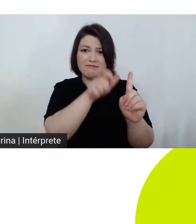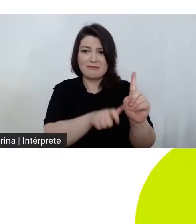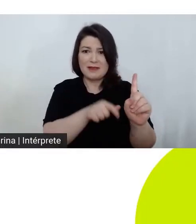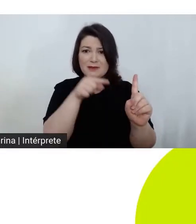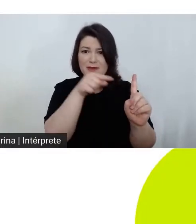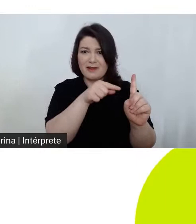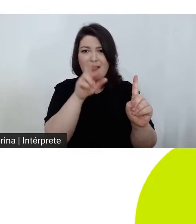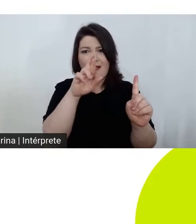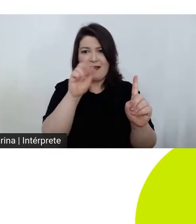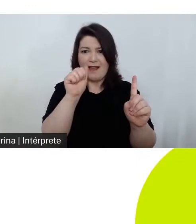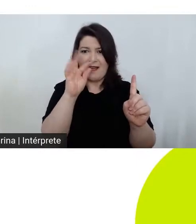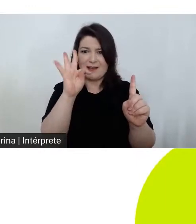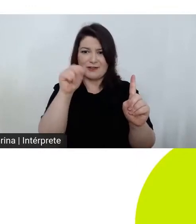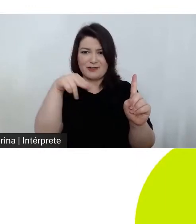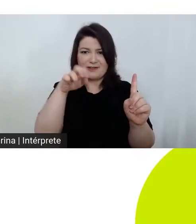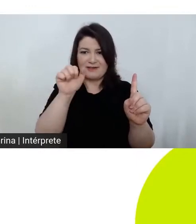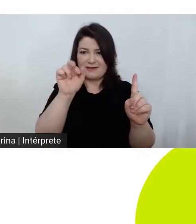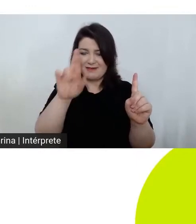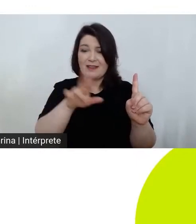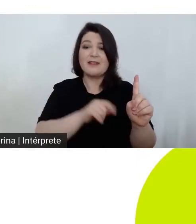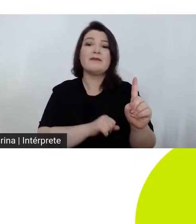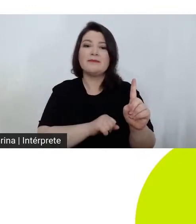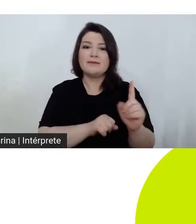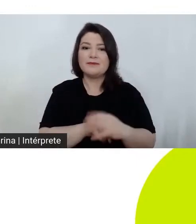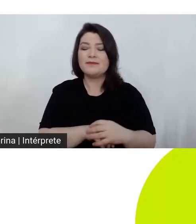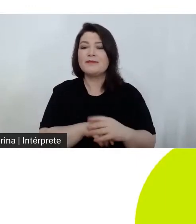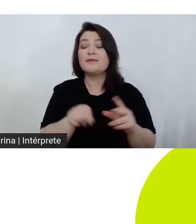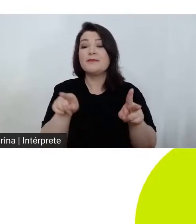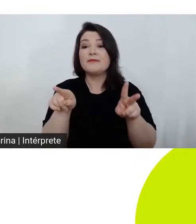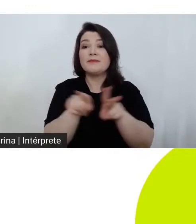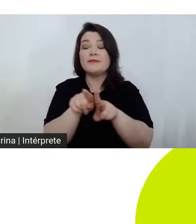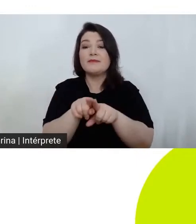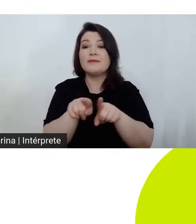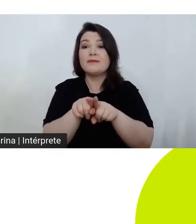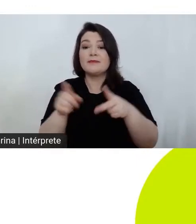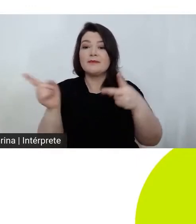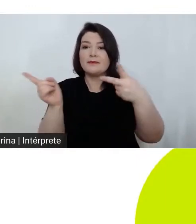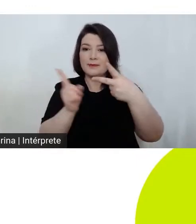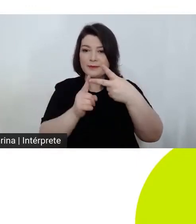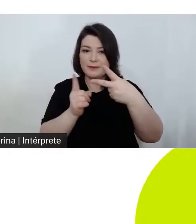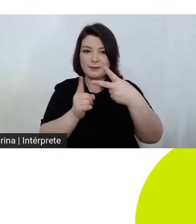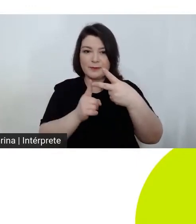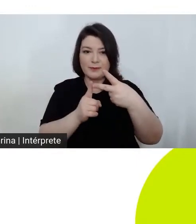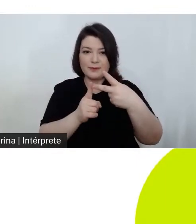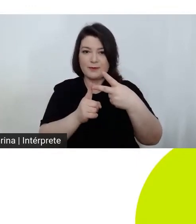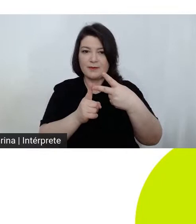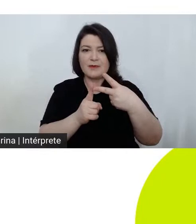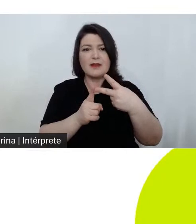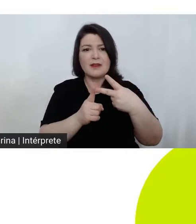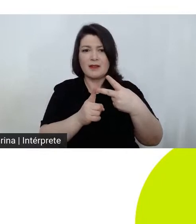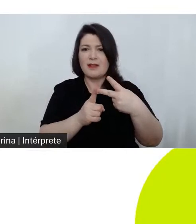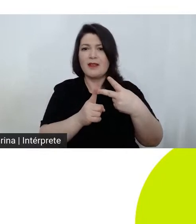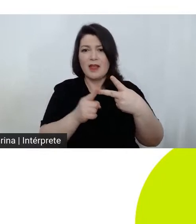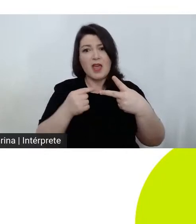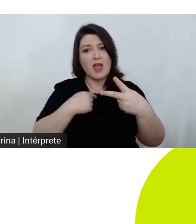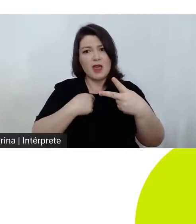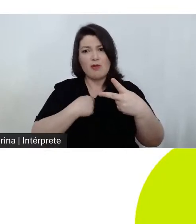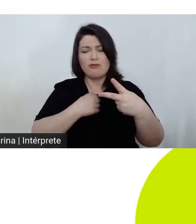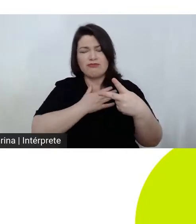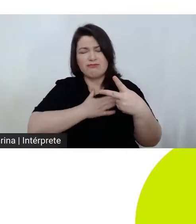em segundo lugar e do ponto de vista estético este é também provavelmente um dos melhores papéis que eu vi em cinema